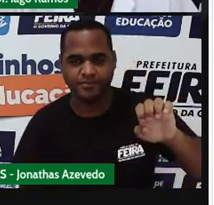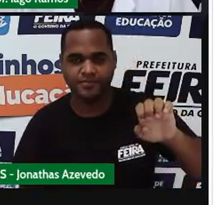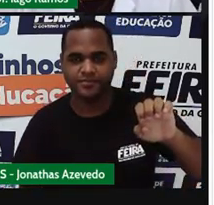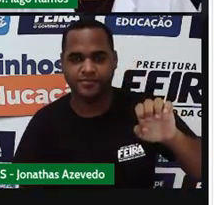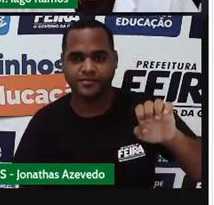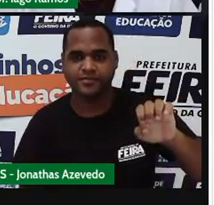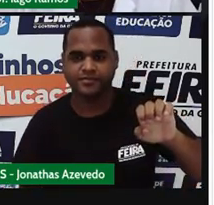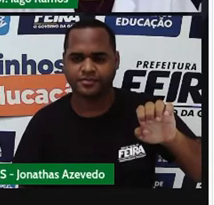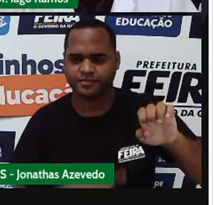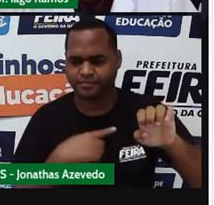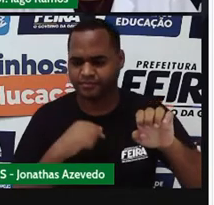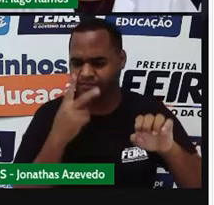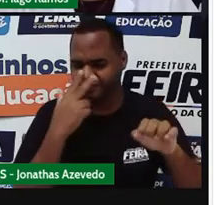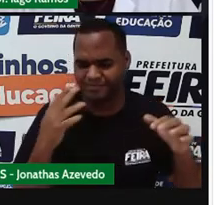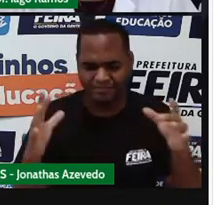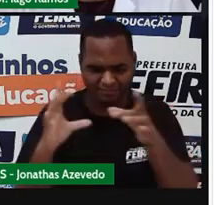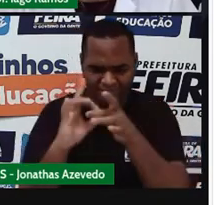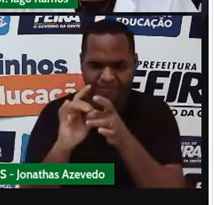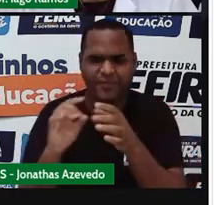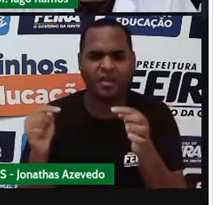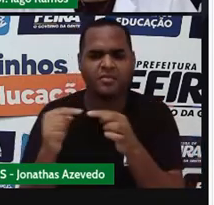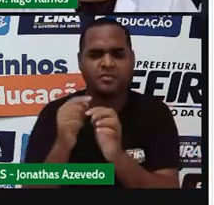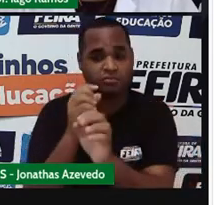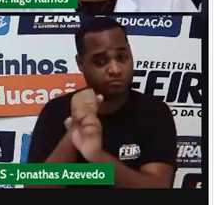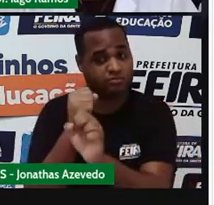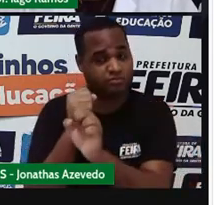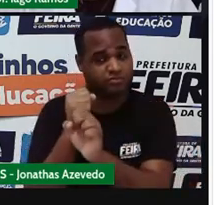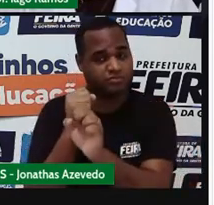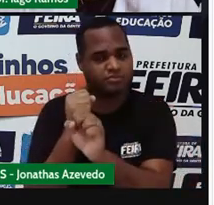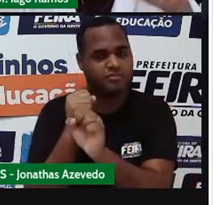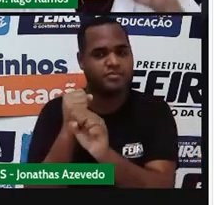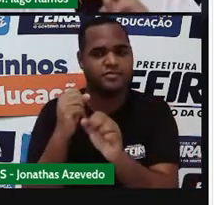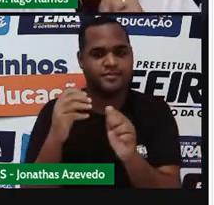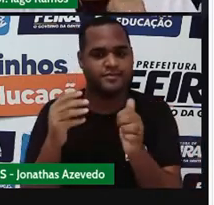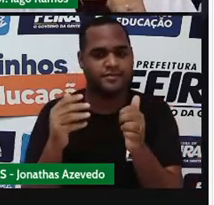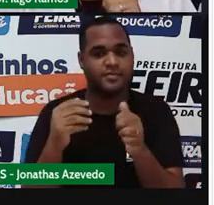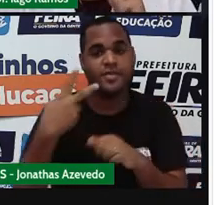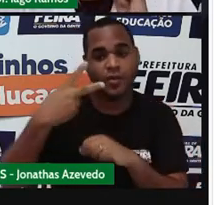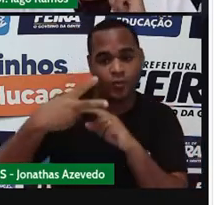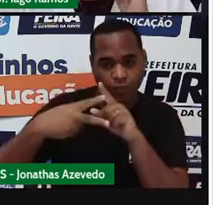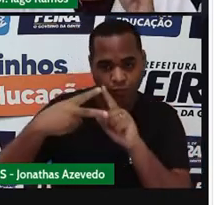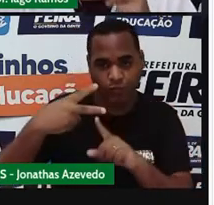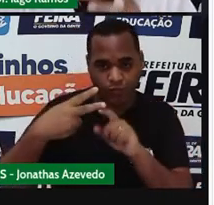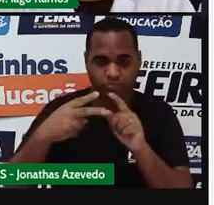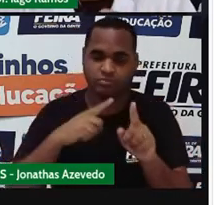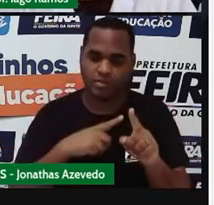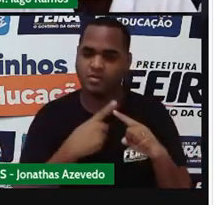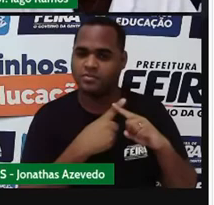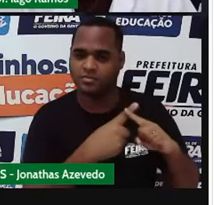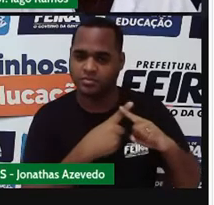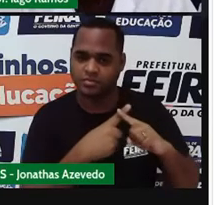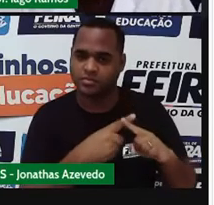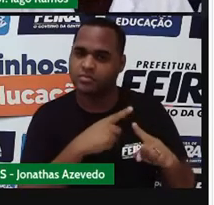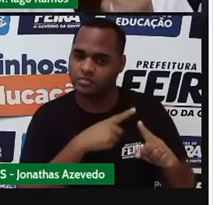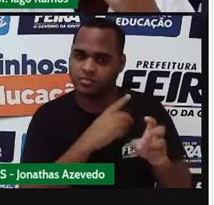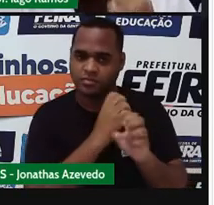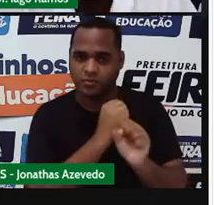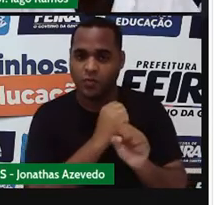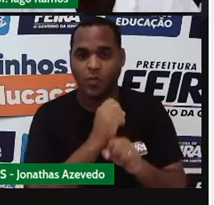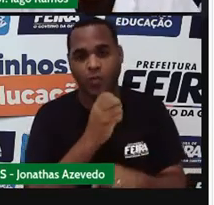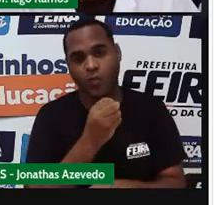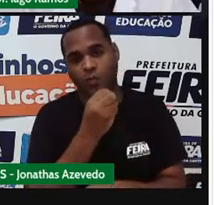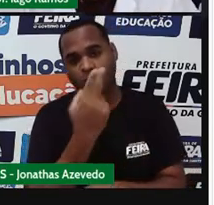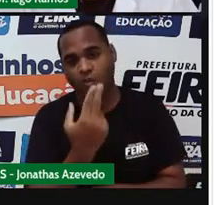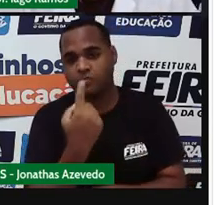juntando tudo isso, eu tô falando de uma soma, tá? Então, eu tenho dois pezinhos que tem X, ou um